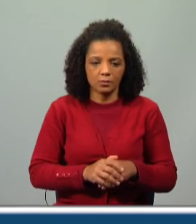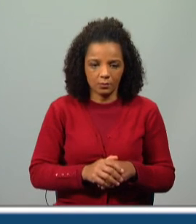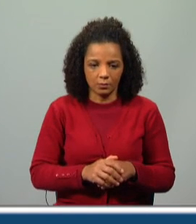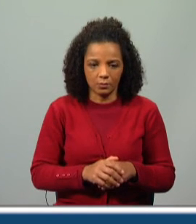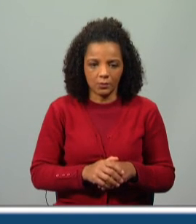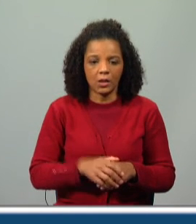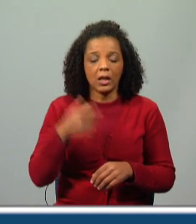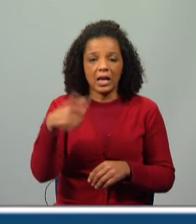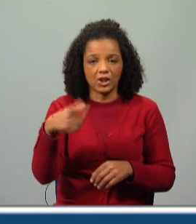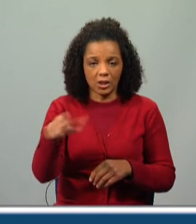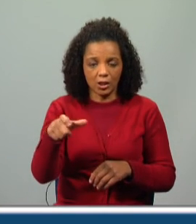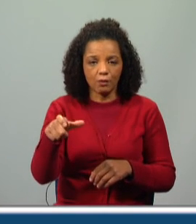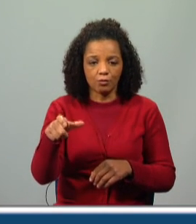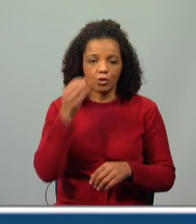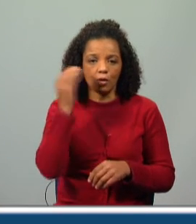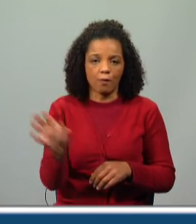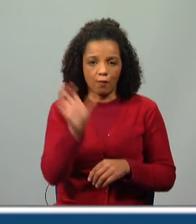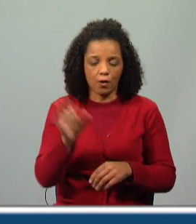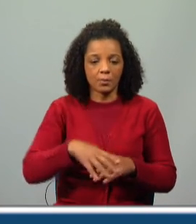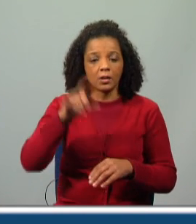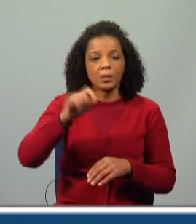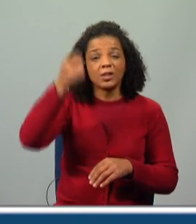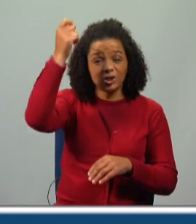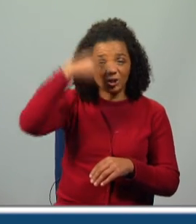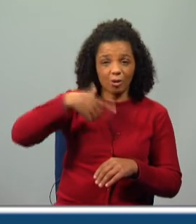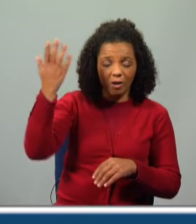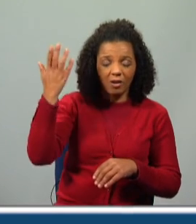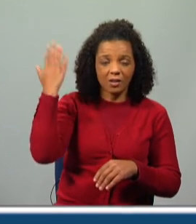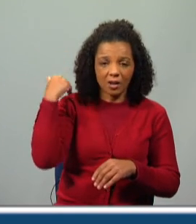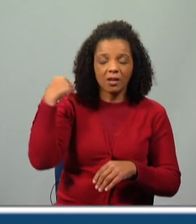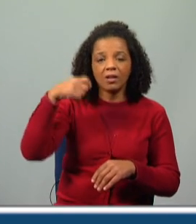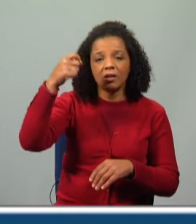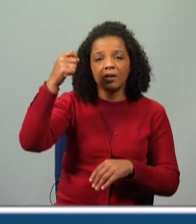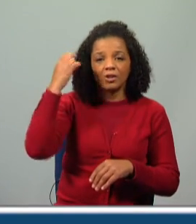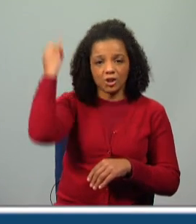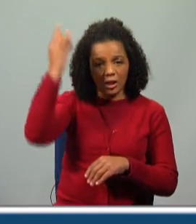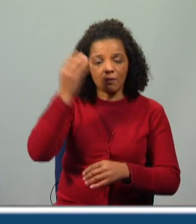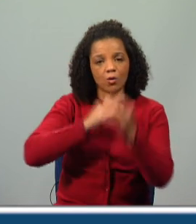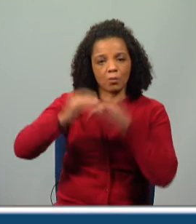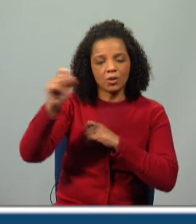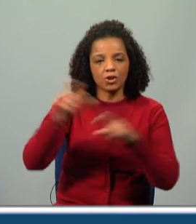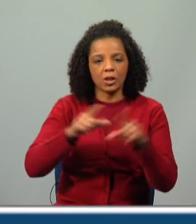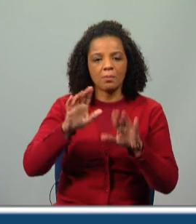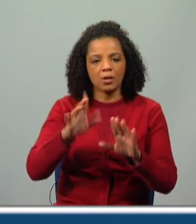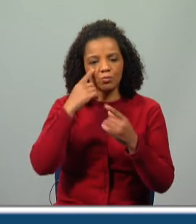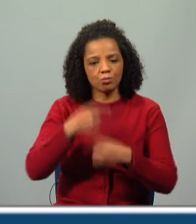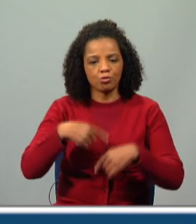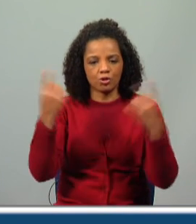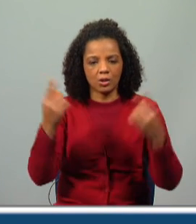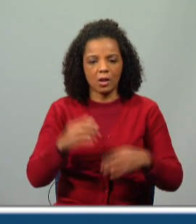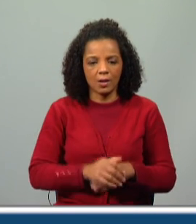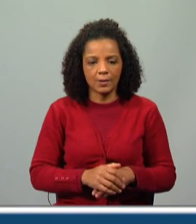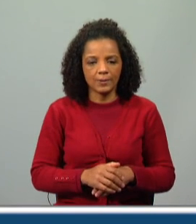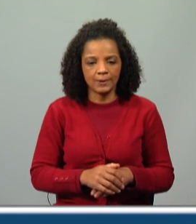dos adjetivos, falámos também na história da girafa que comia estrelas, mas para vos mostrar aqui um bocadinho